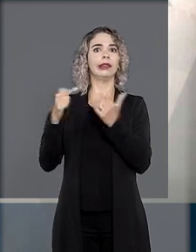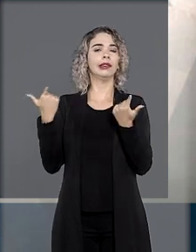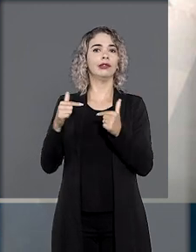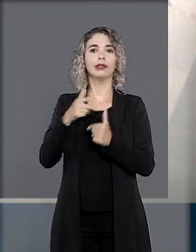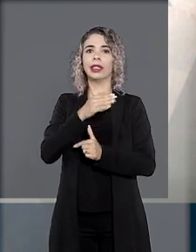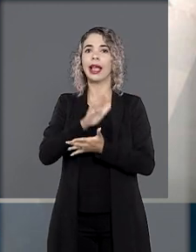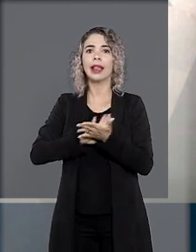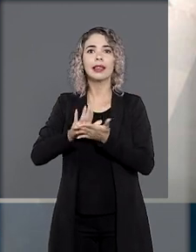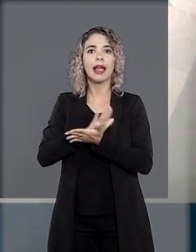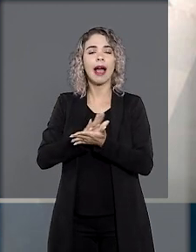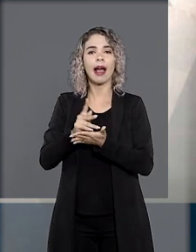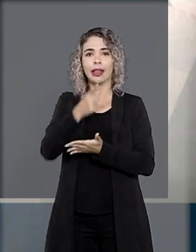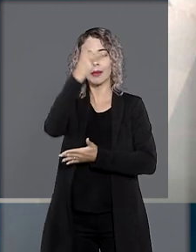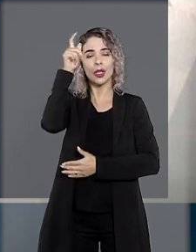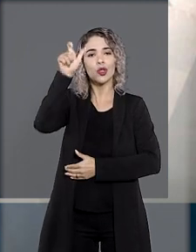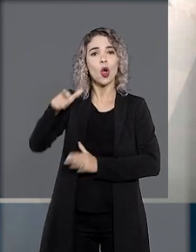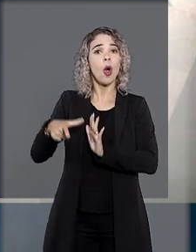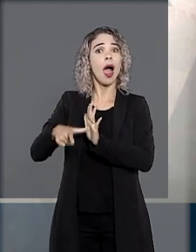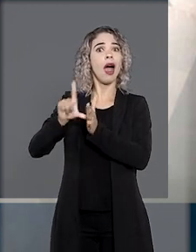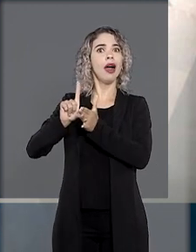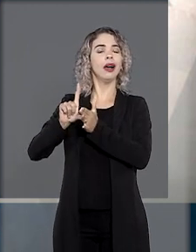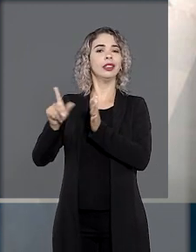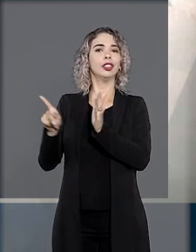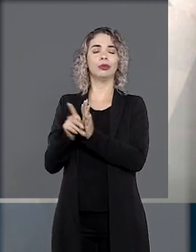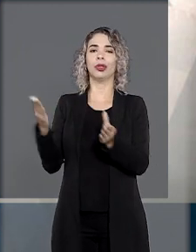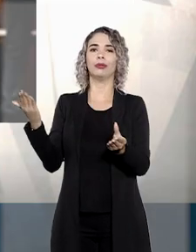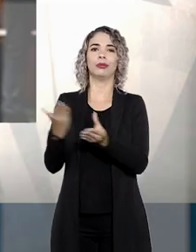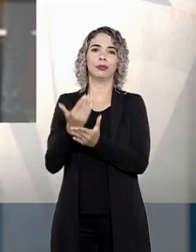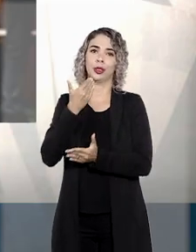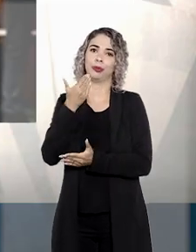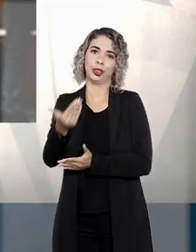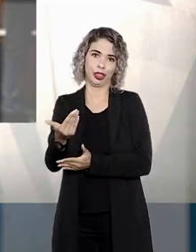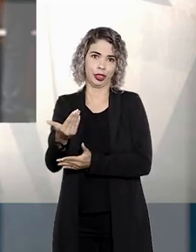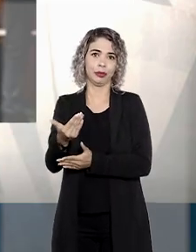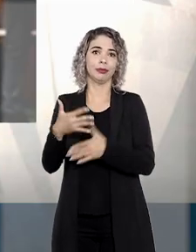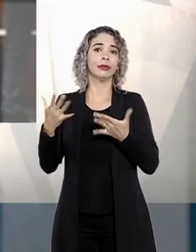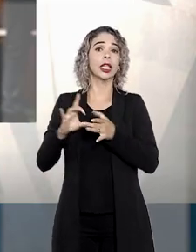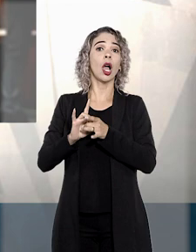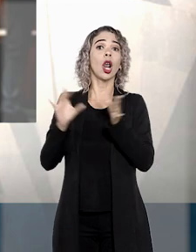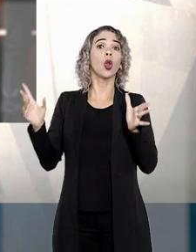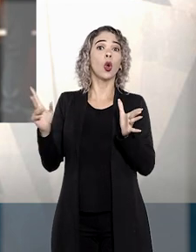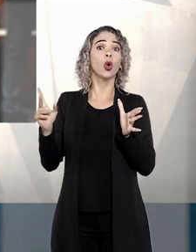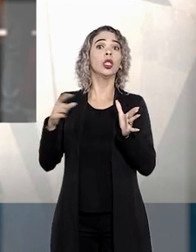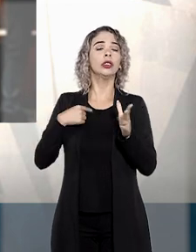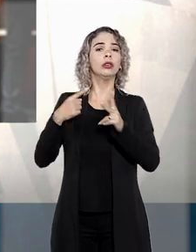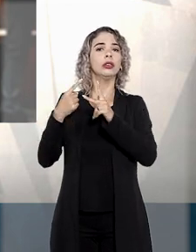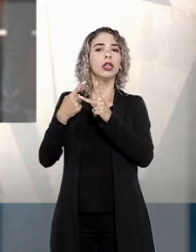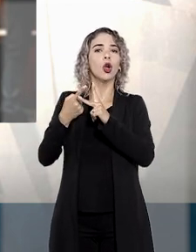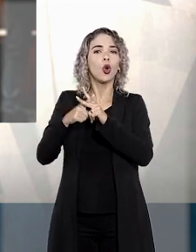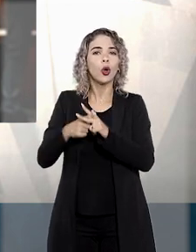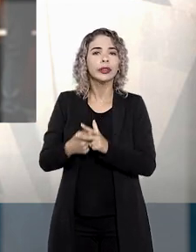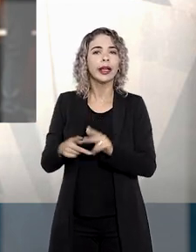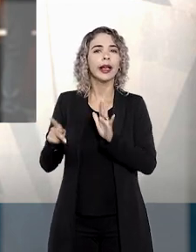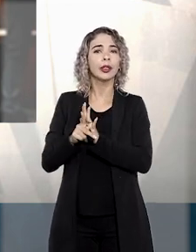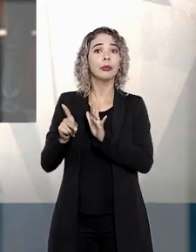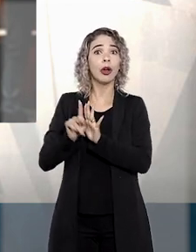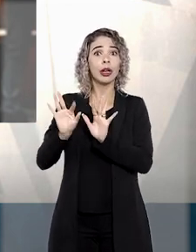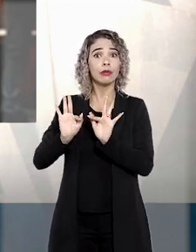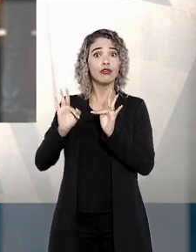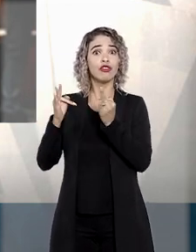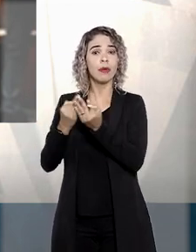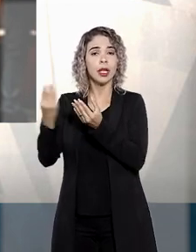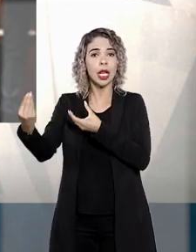citação válida do réu, já falecida a época do ajuizamento da ação, de modo a autorizar o aditamento da inicial